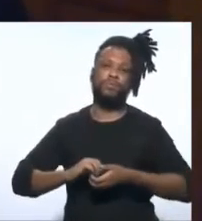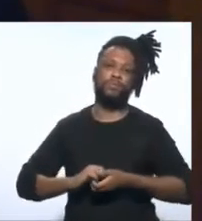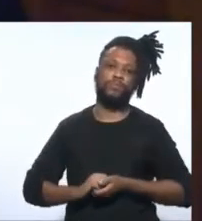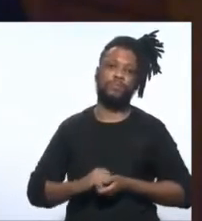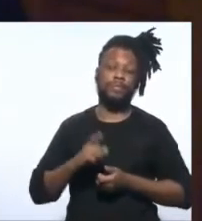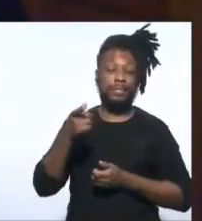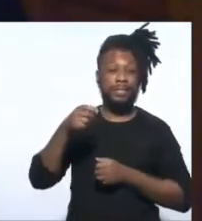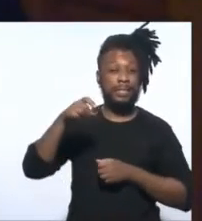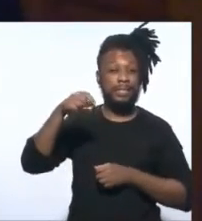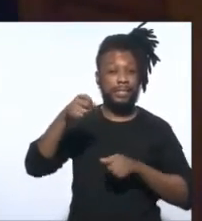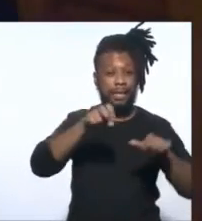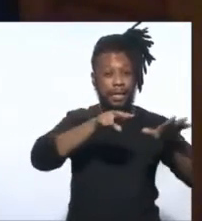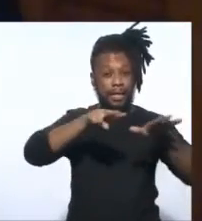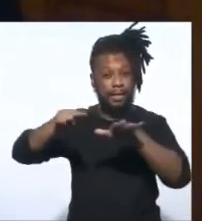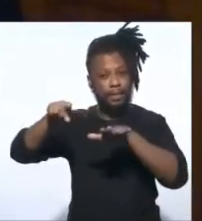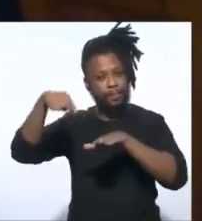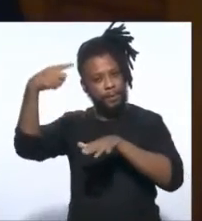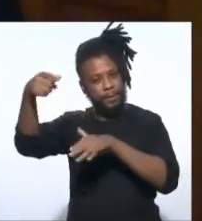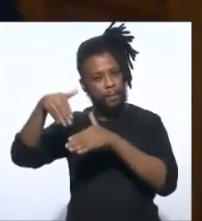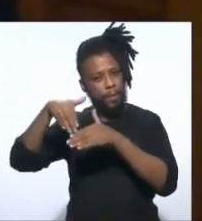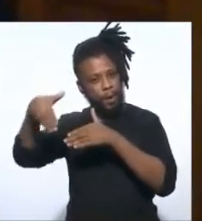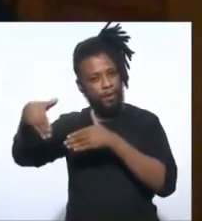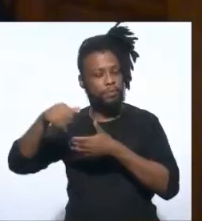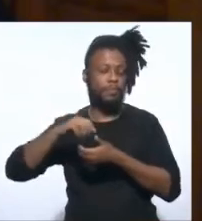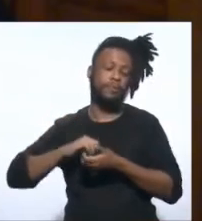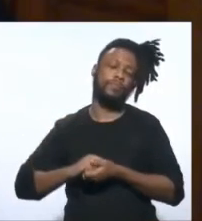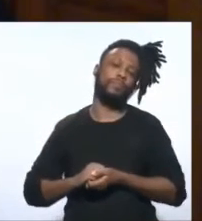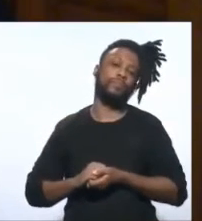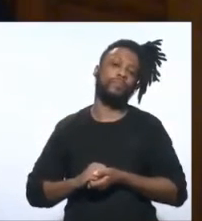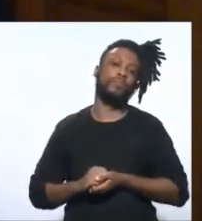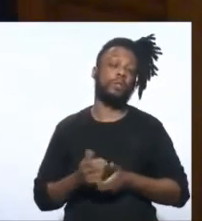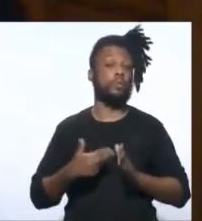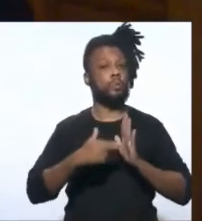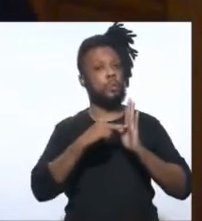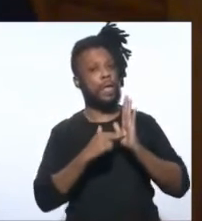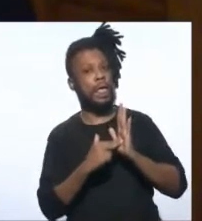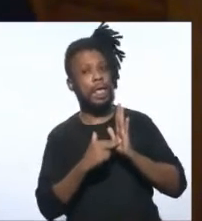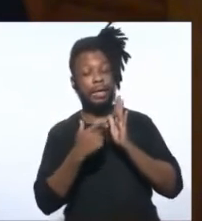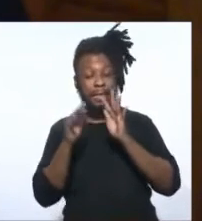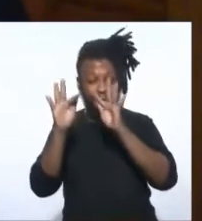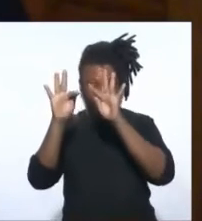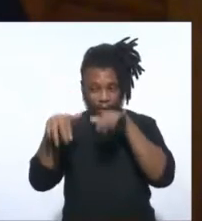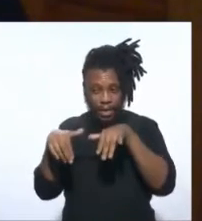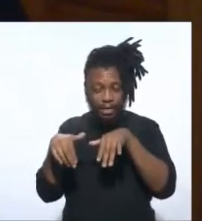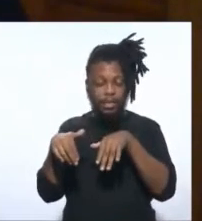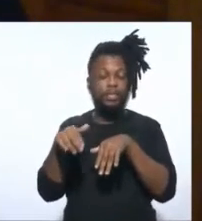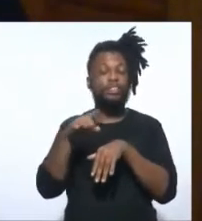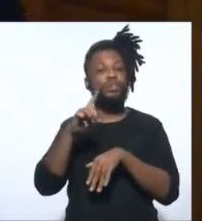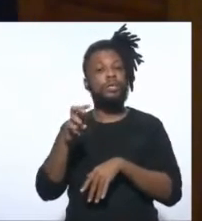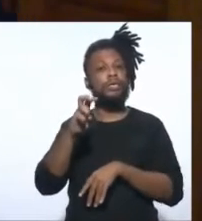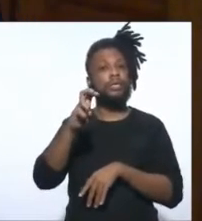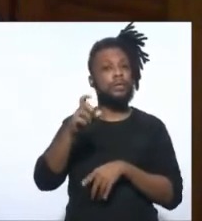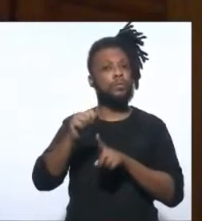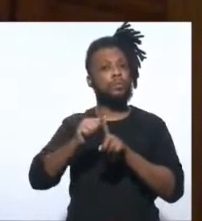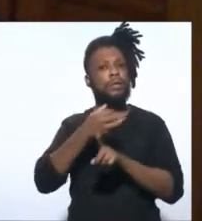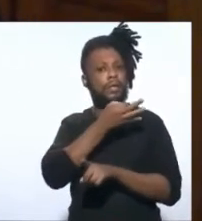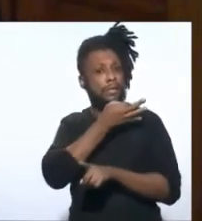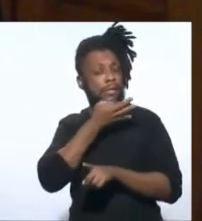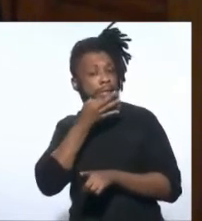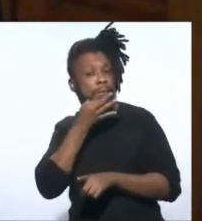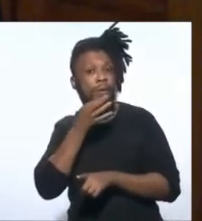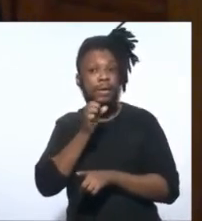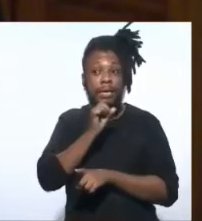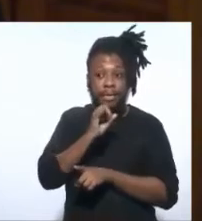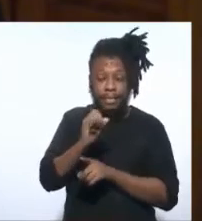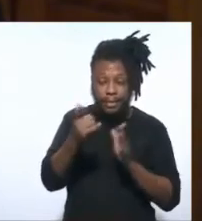semana que vem. Um regime que vence em 5 de setembro. Se